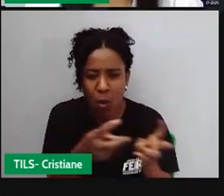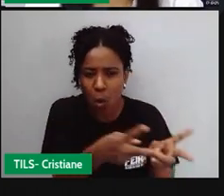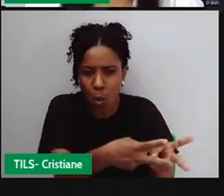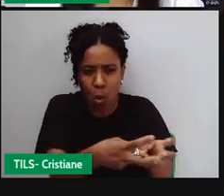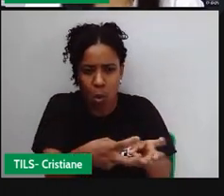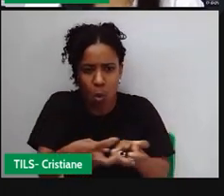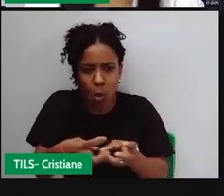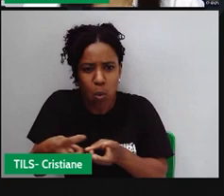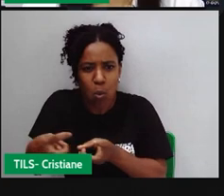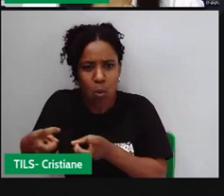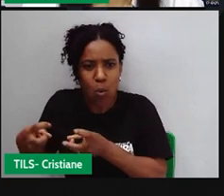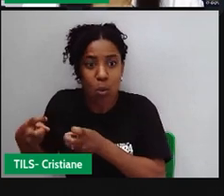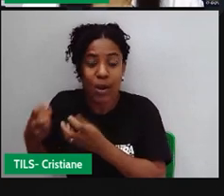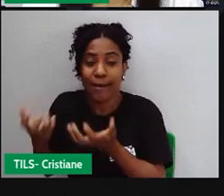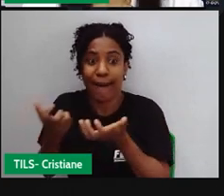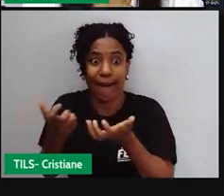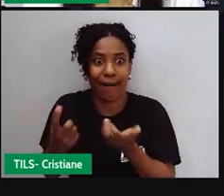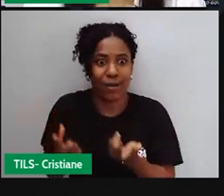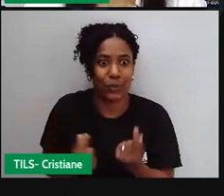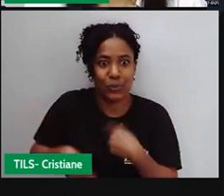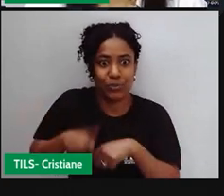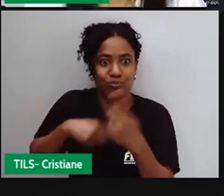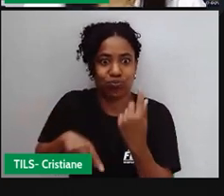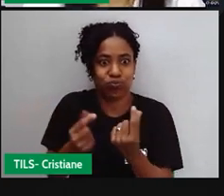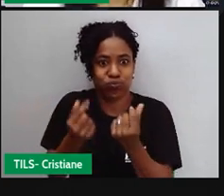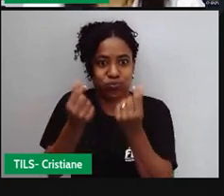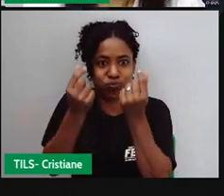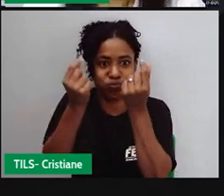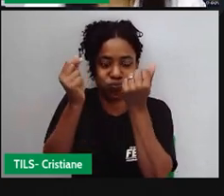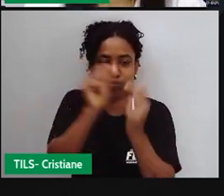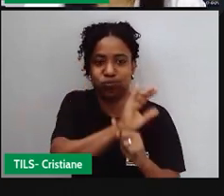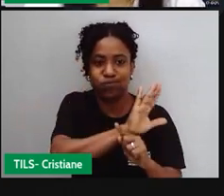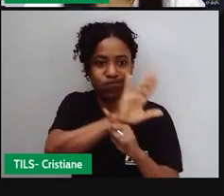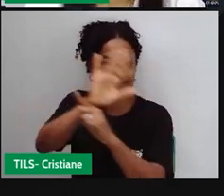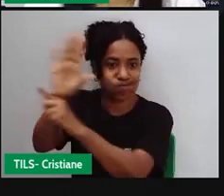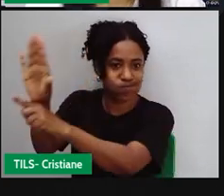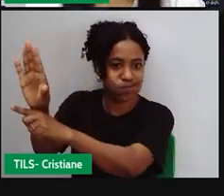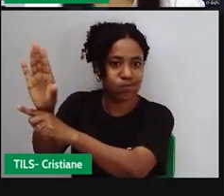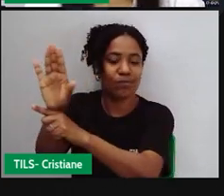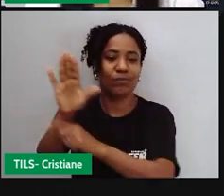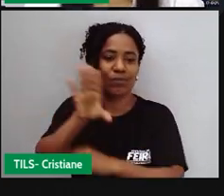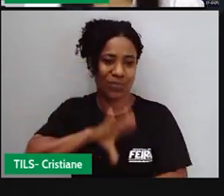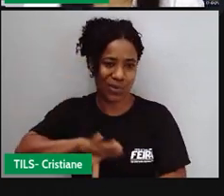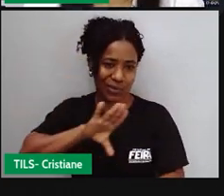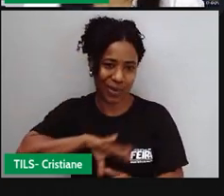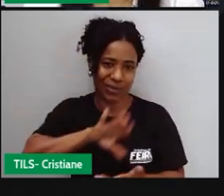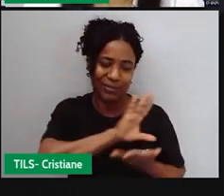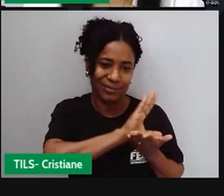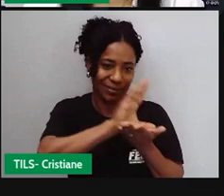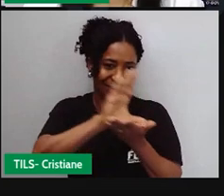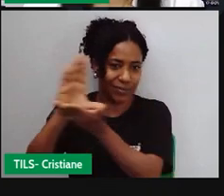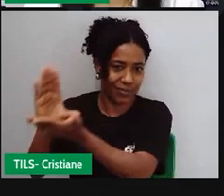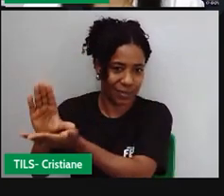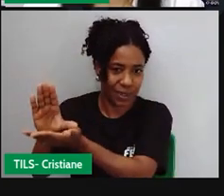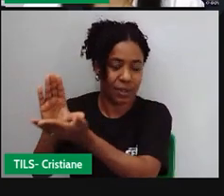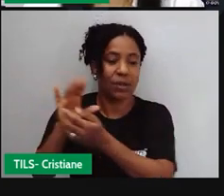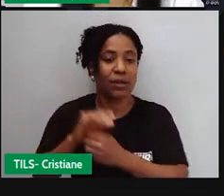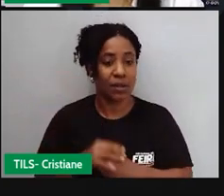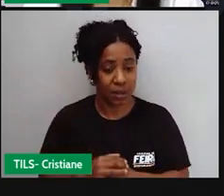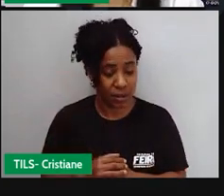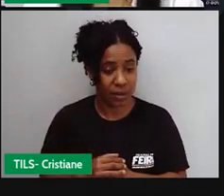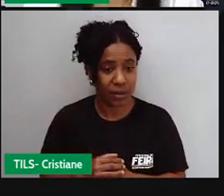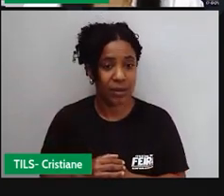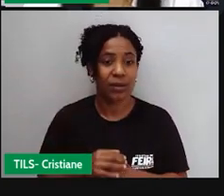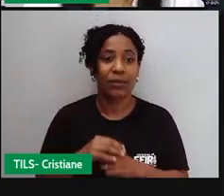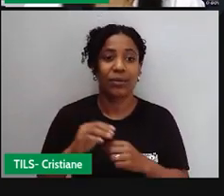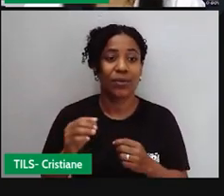Portugal. E era algo que já acontecia também, né? Para outros países, se iniciou o processo de